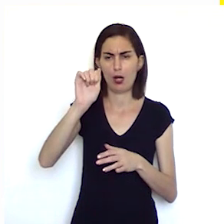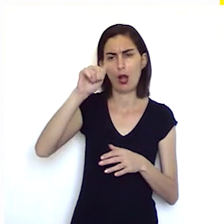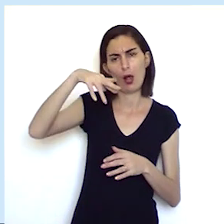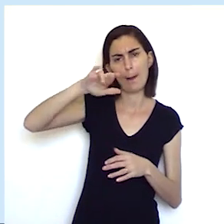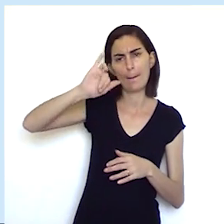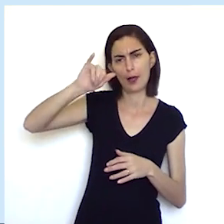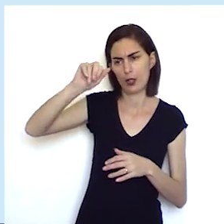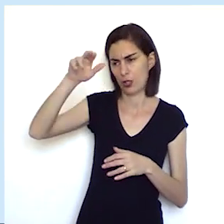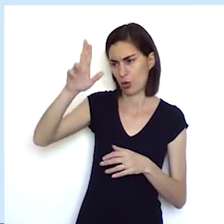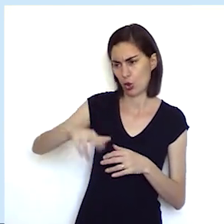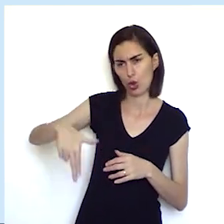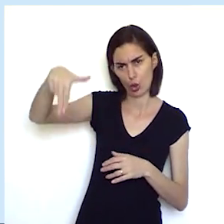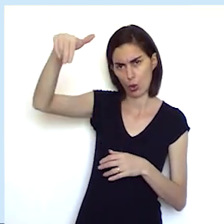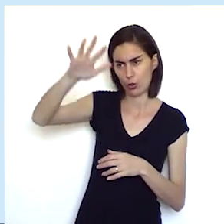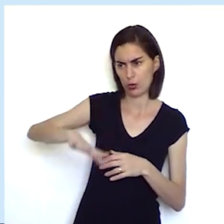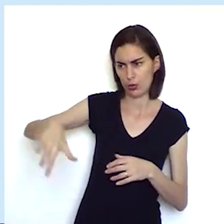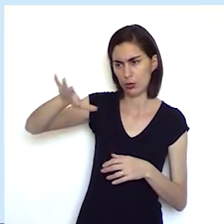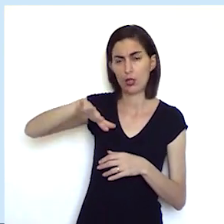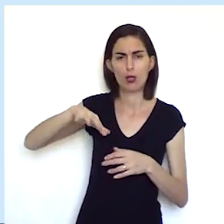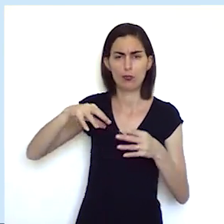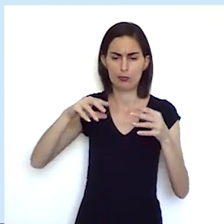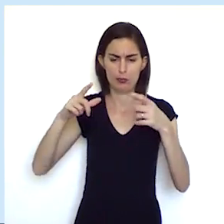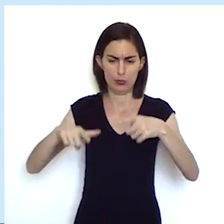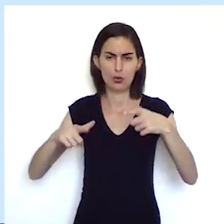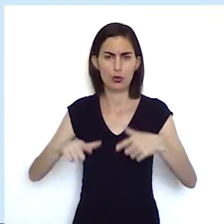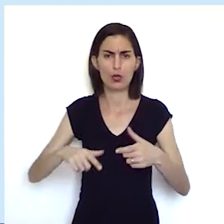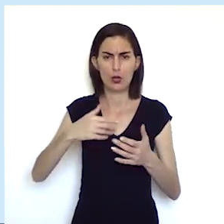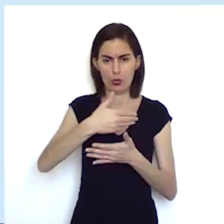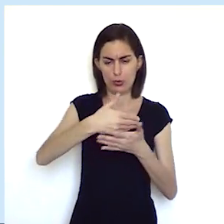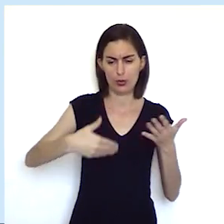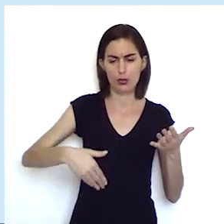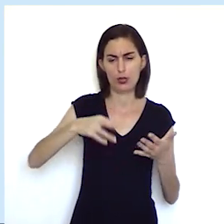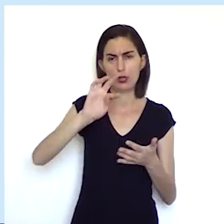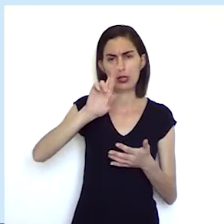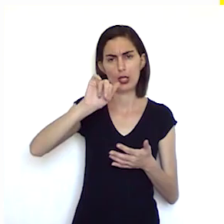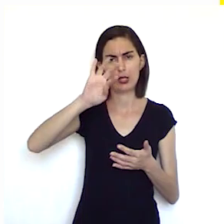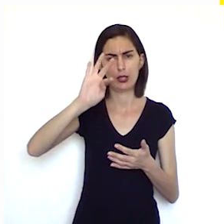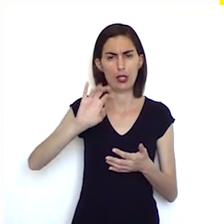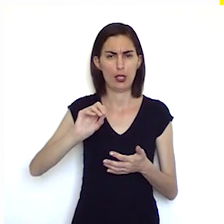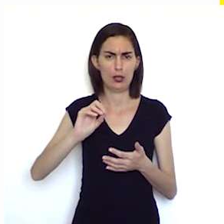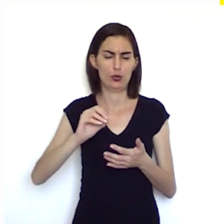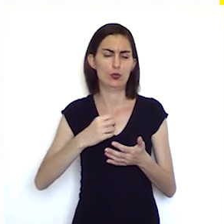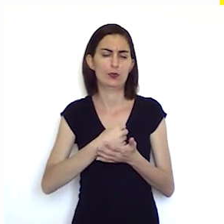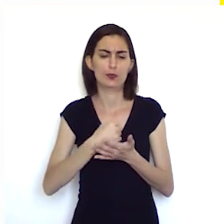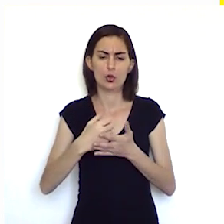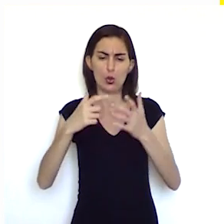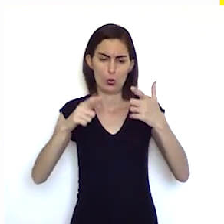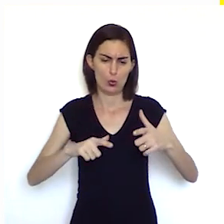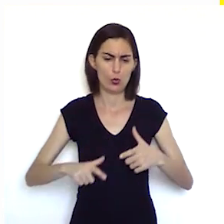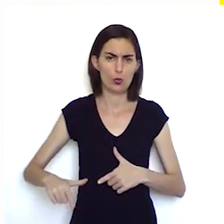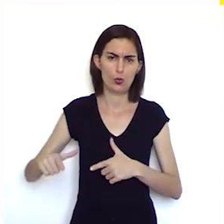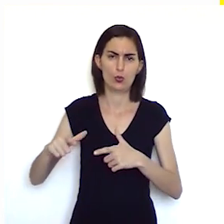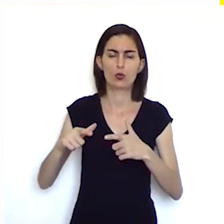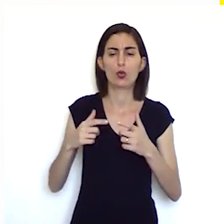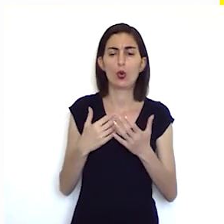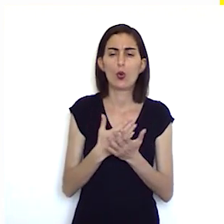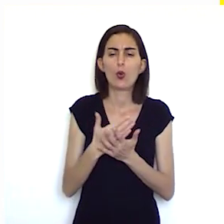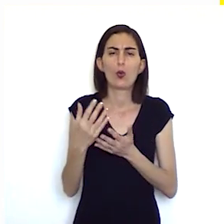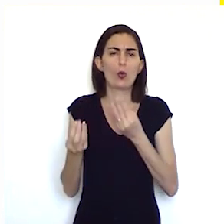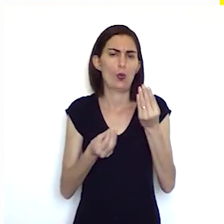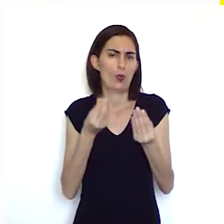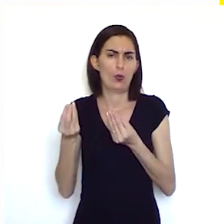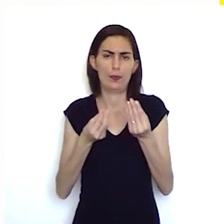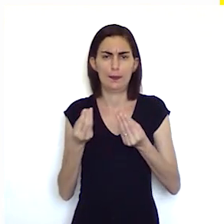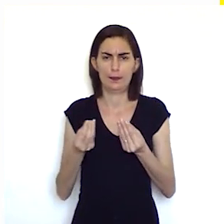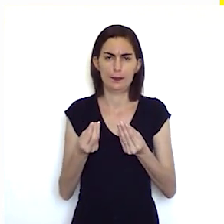que era a detentora daquelas regiões pelo Tratado de Tordesilhas. Essas colônias se estabeleceram de forma muito